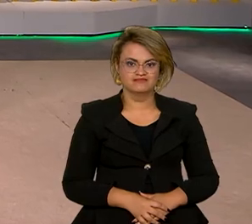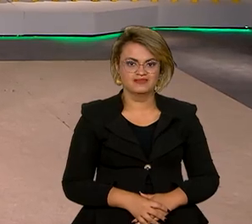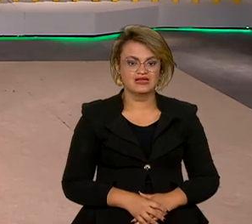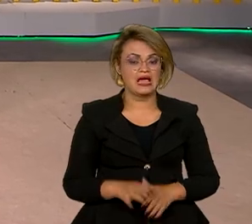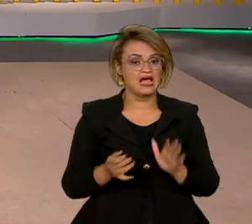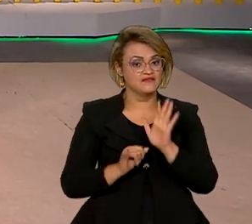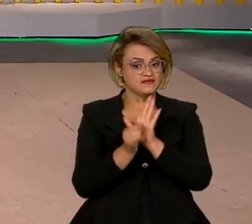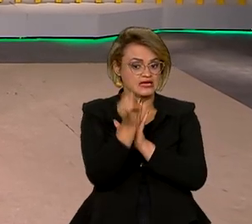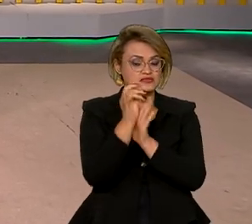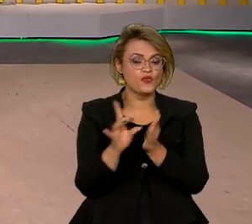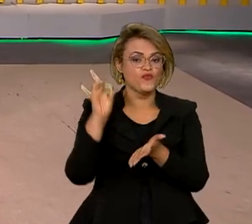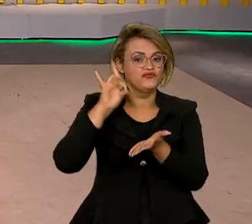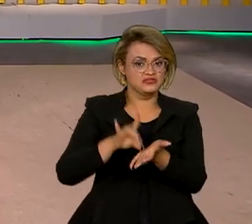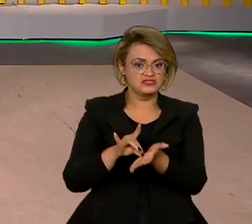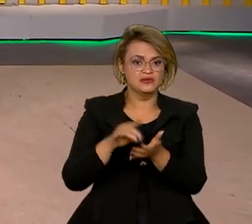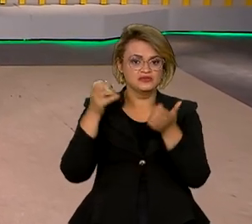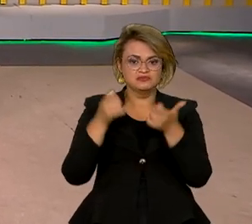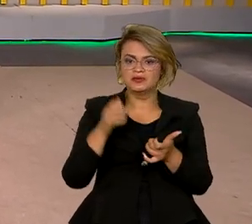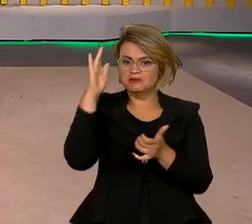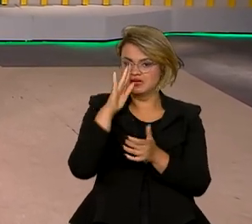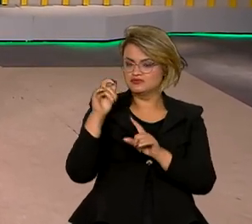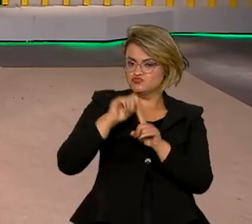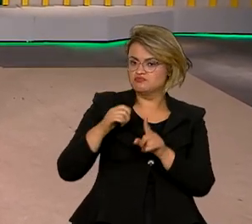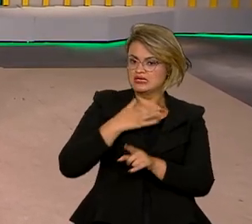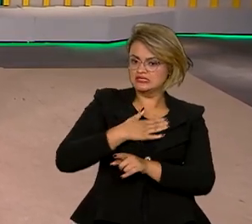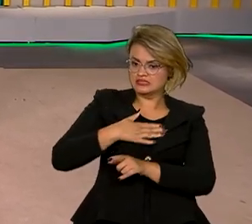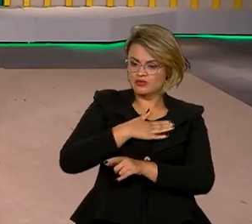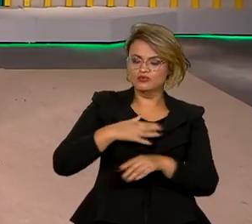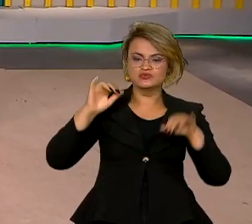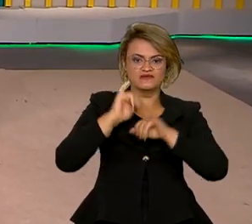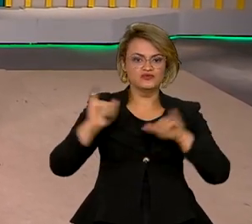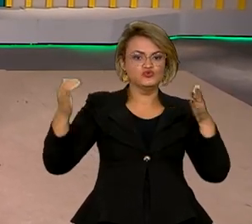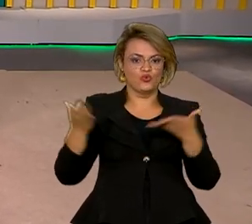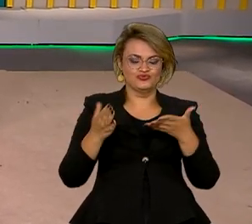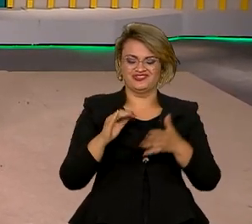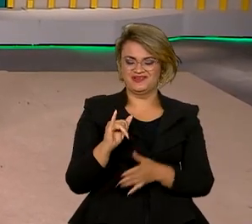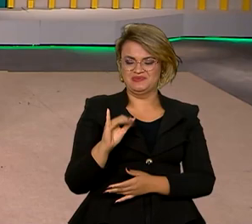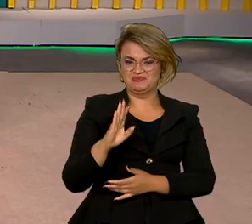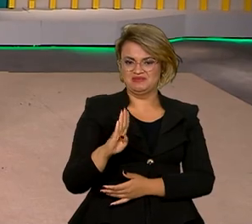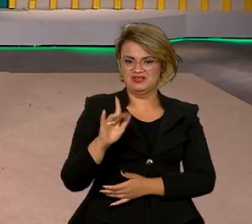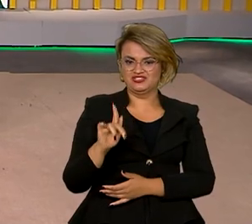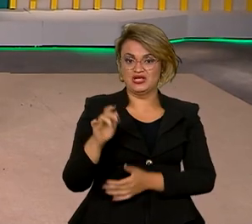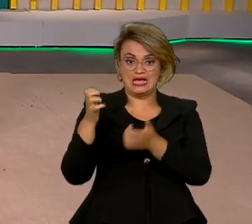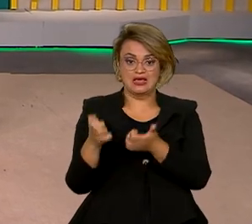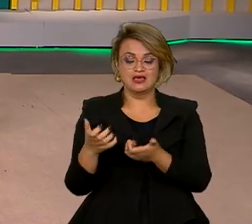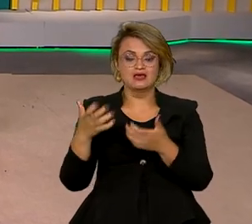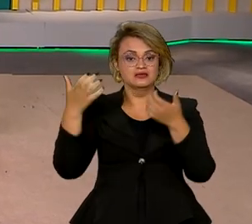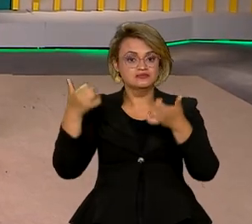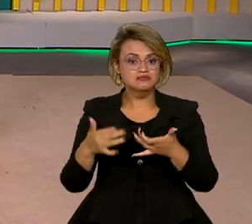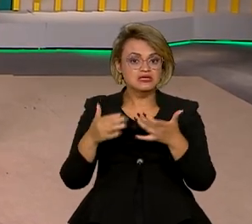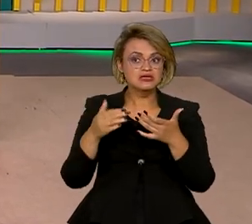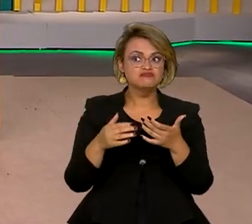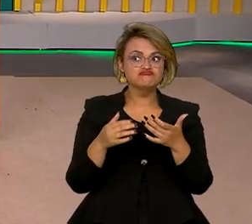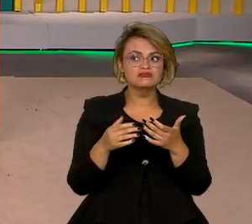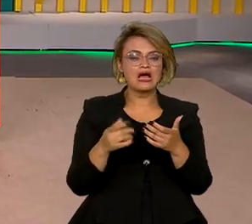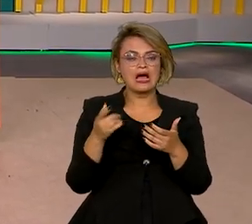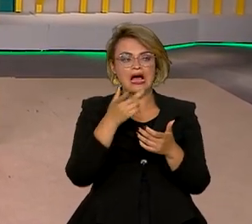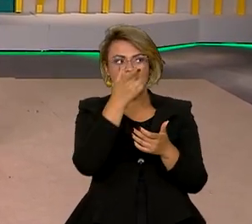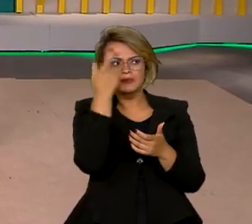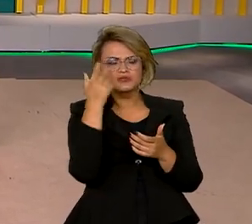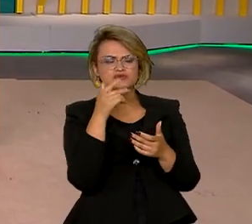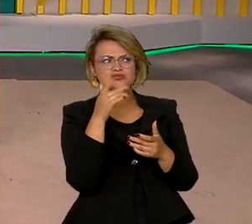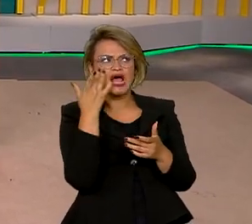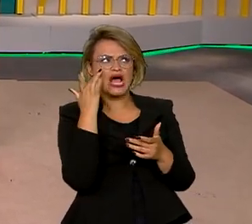A inflação oficial do país no mês de agosto foi divulgada hoje pelo IBGE e veio abaixo do projetado pelo mercado